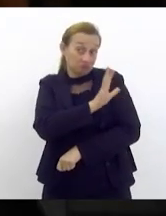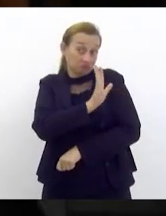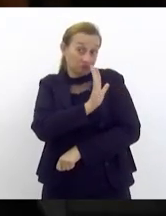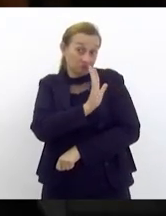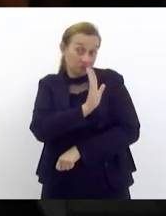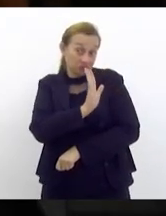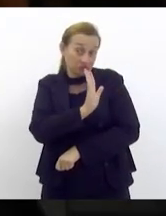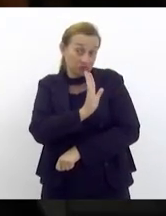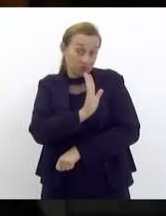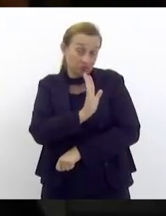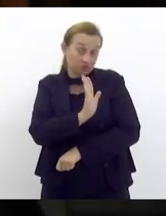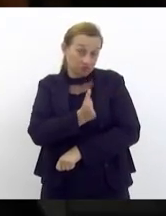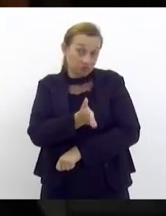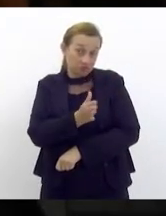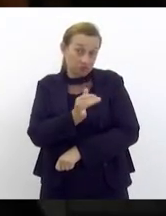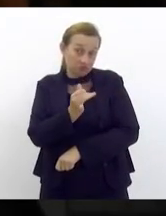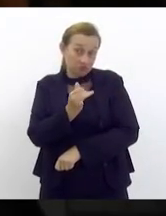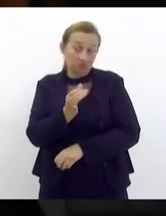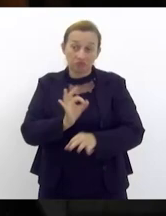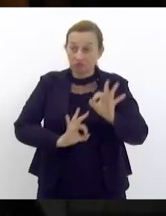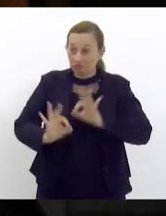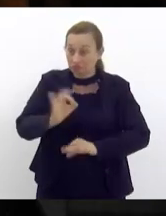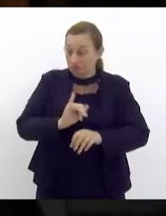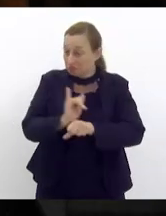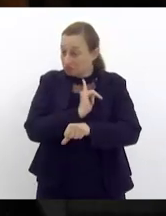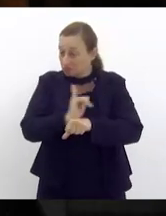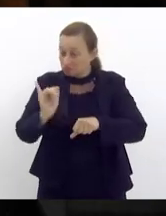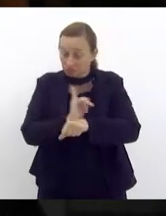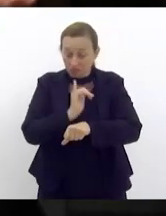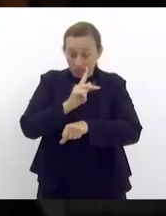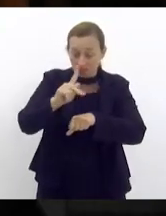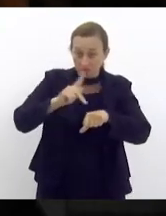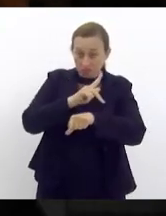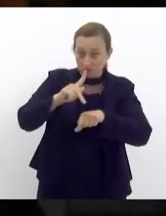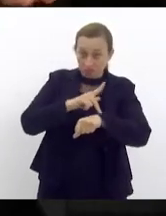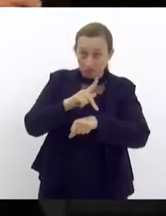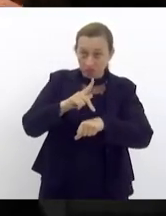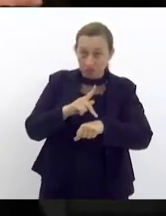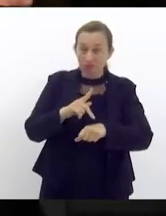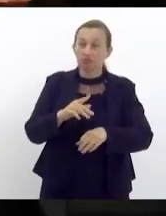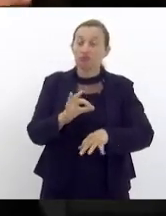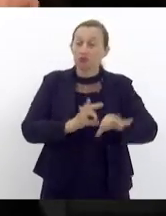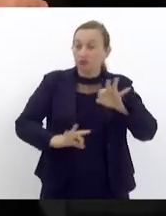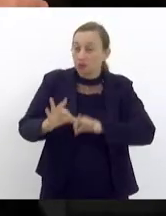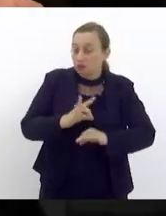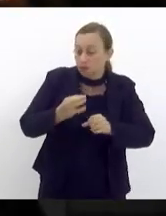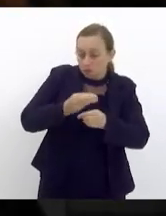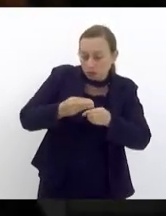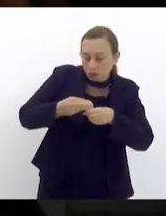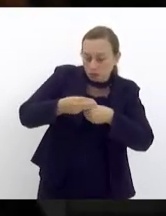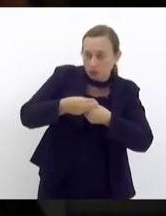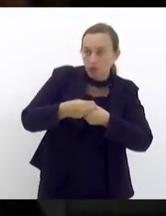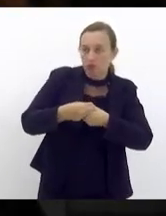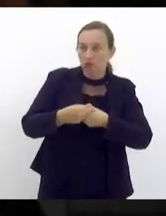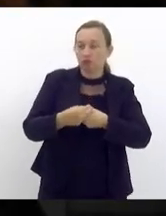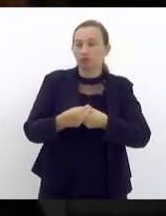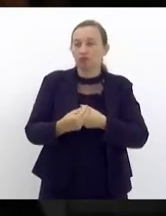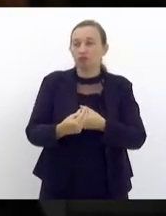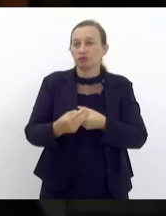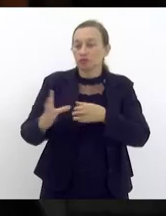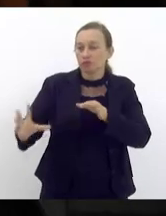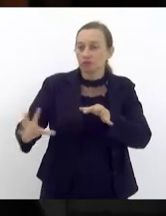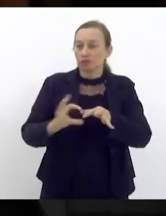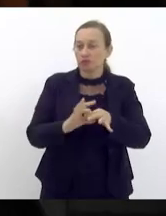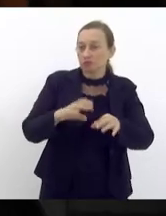sinergia com o plano estratégico do país e os planos municipais façam sinergia com o do